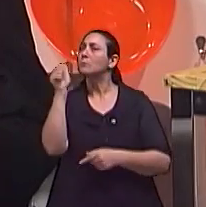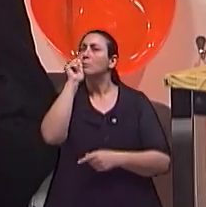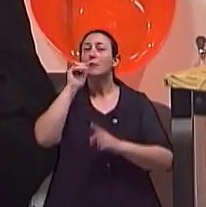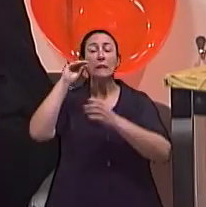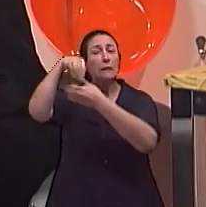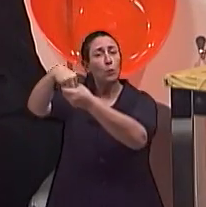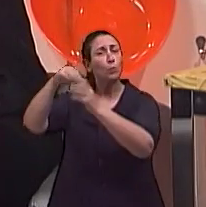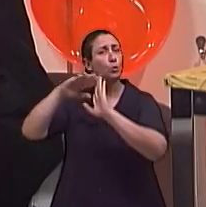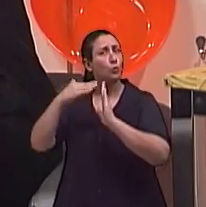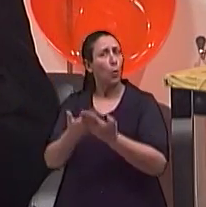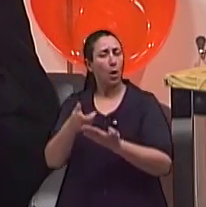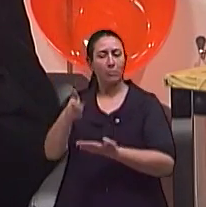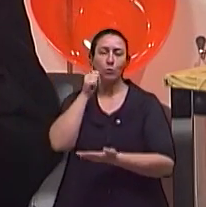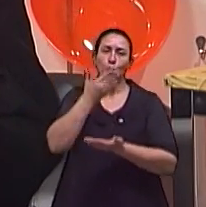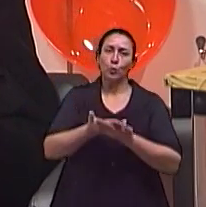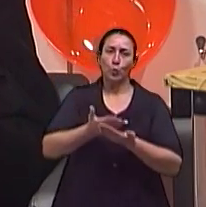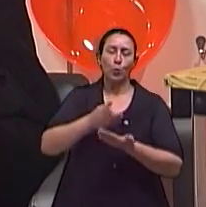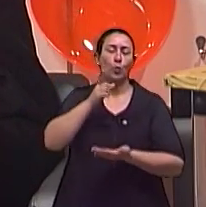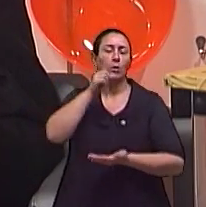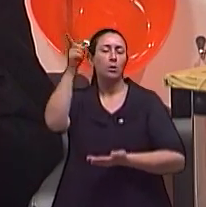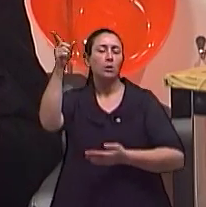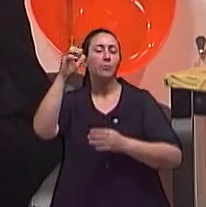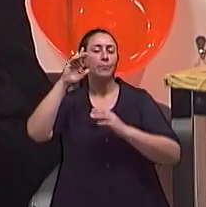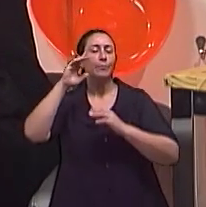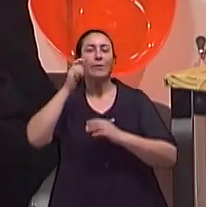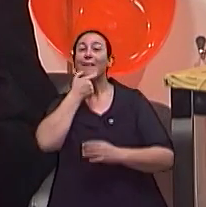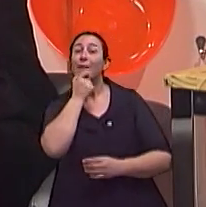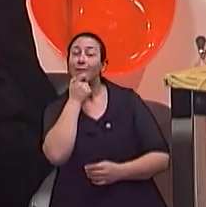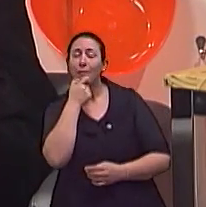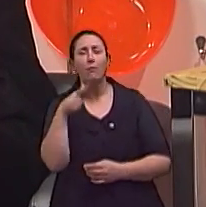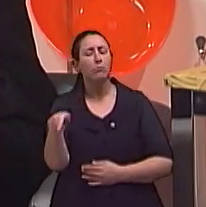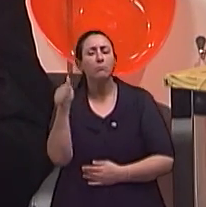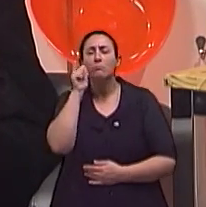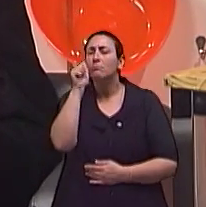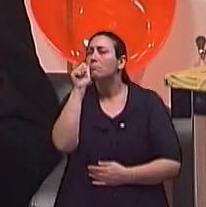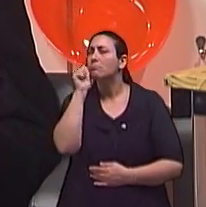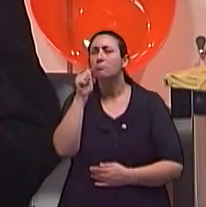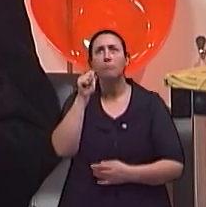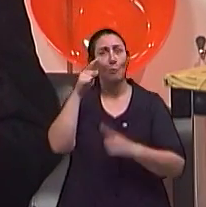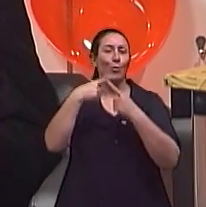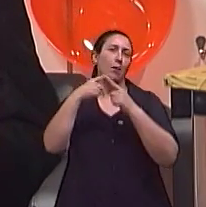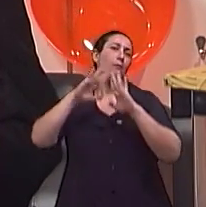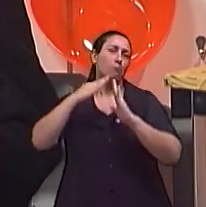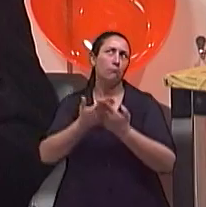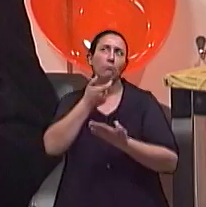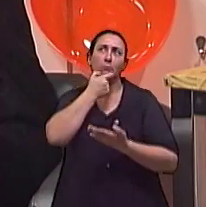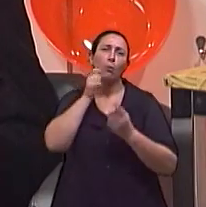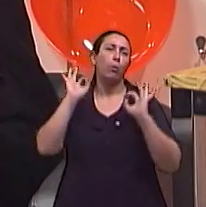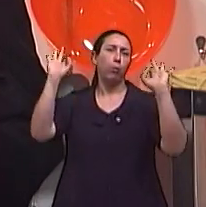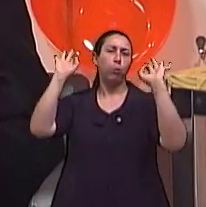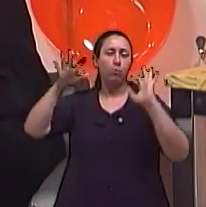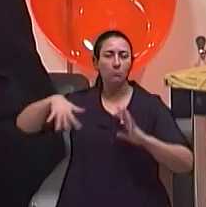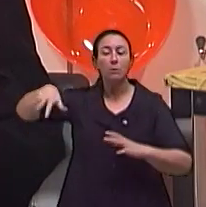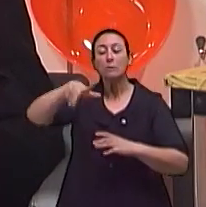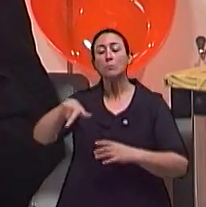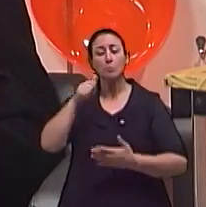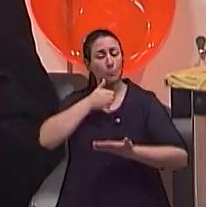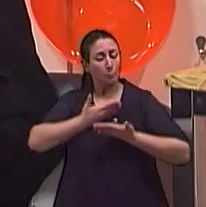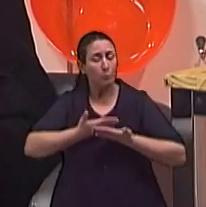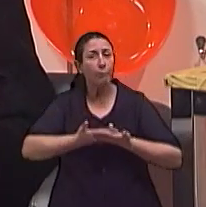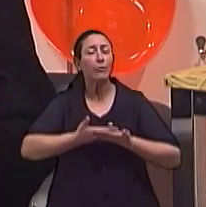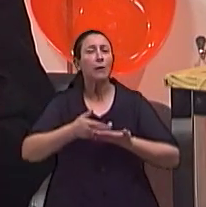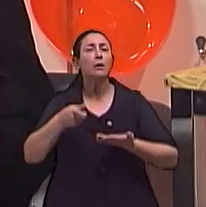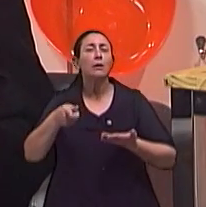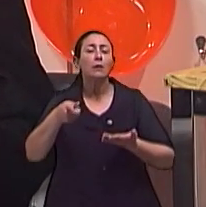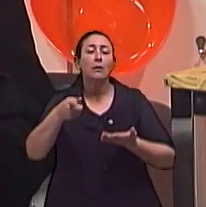na escola, porque ela foi educada na Inglaterra, que é onde tinham as melhores escolas na época de educação. E